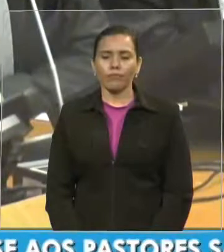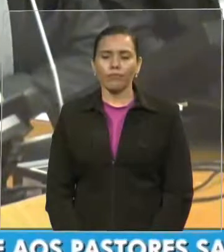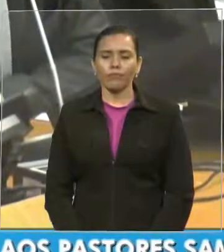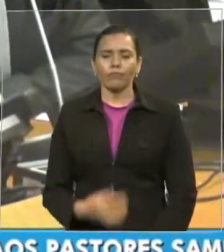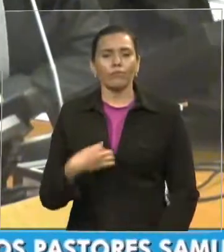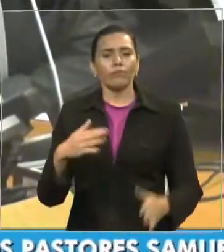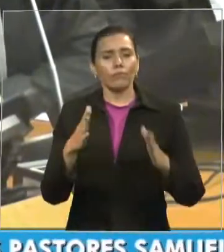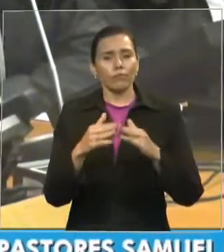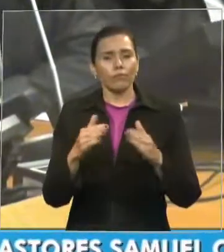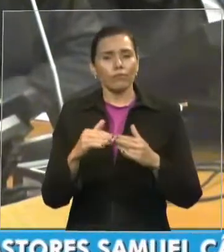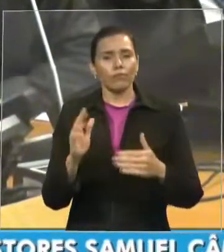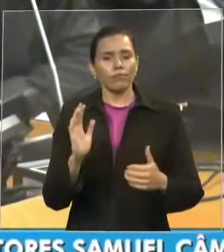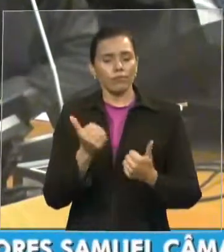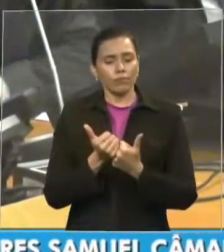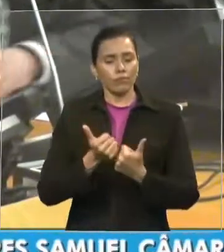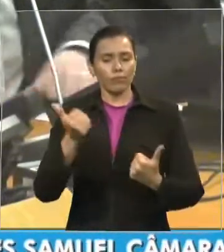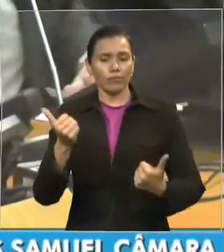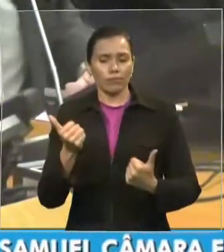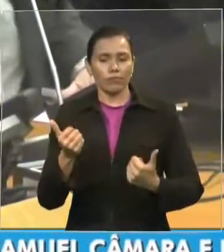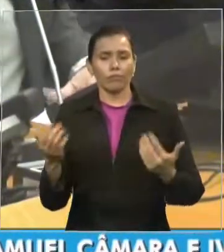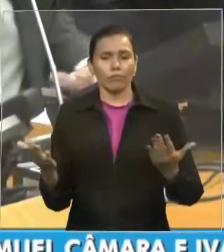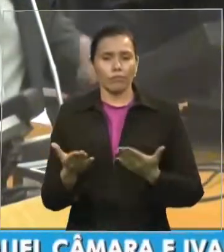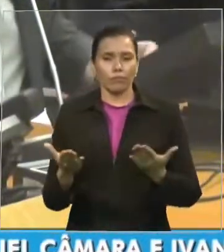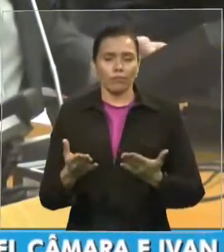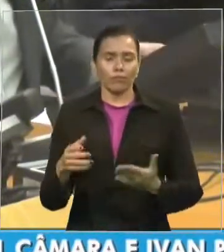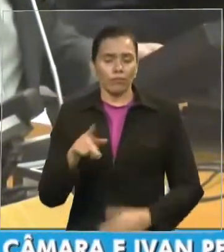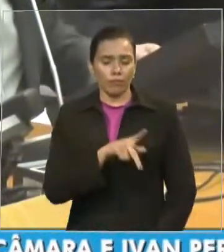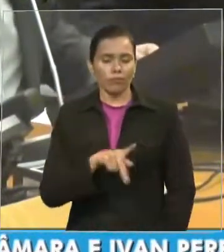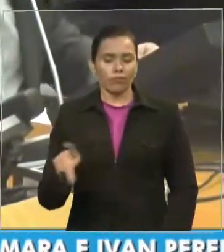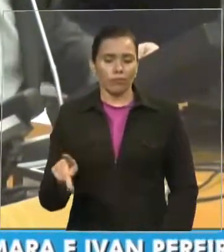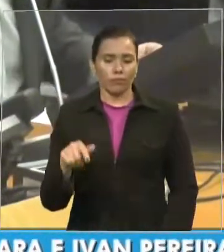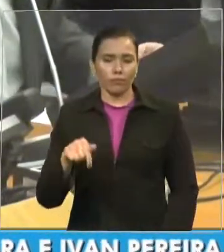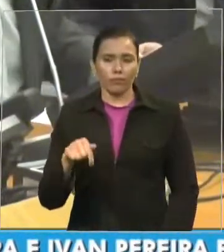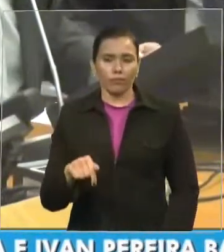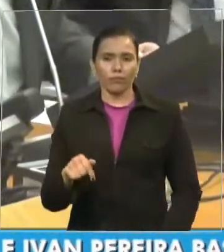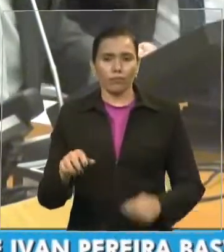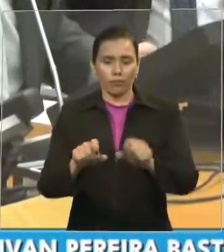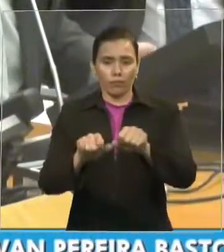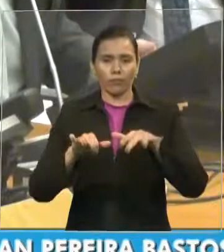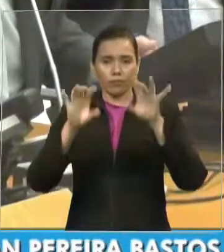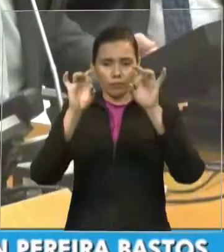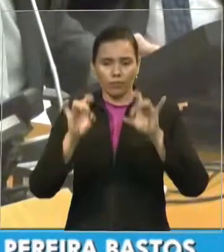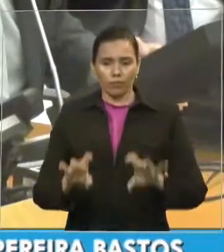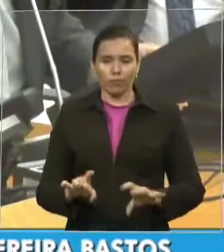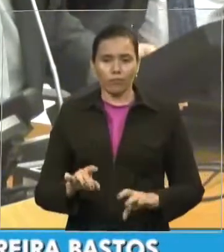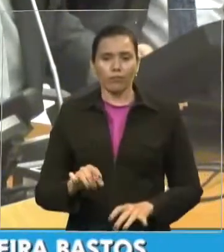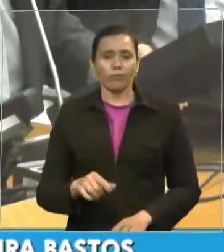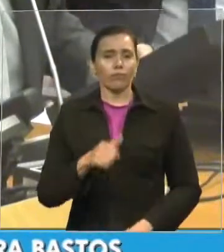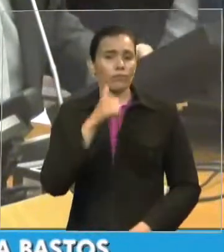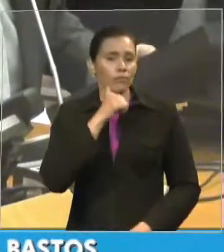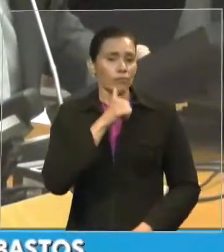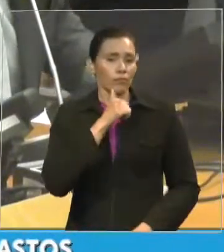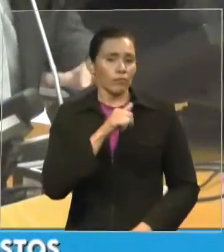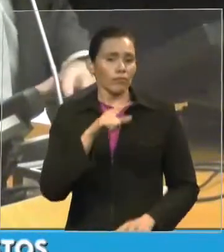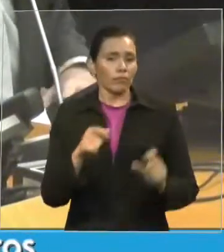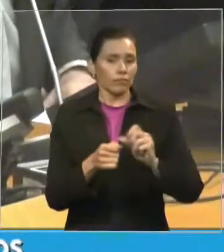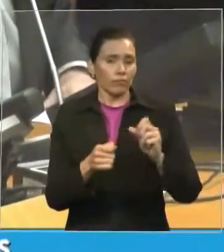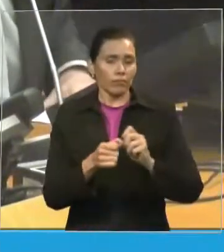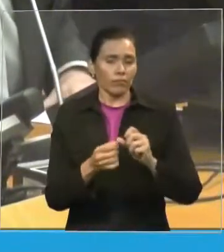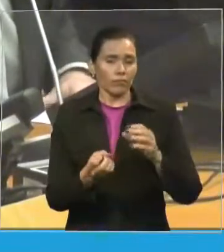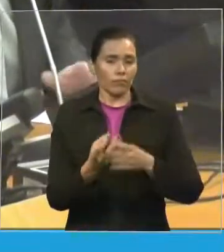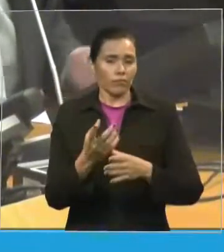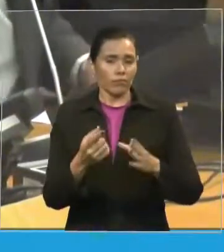trabalhos para a altura das resoluções legislativas